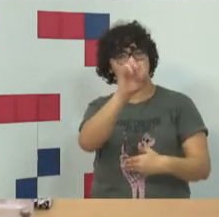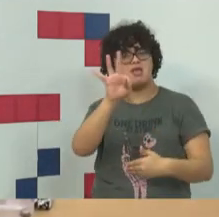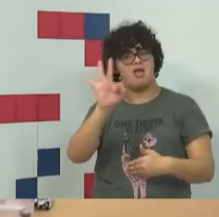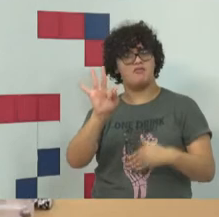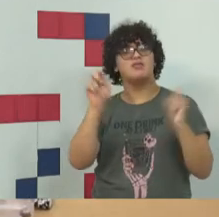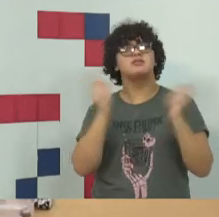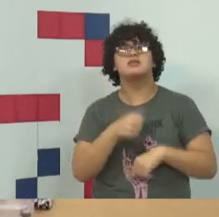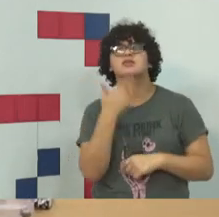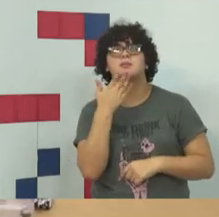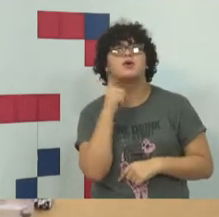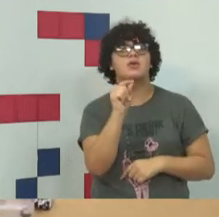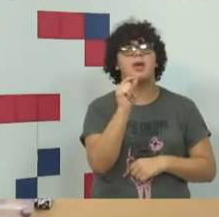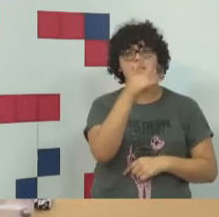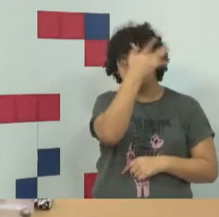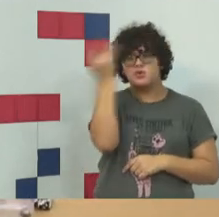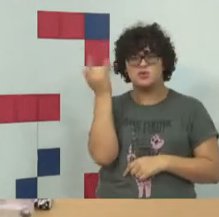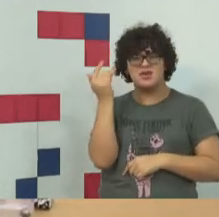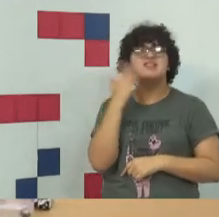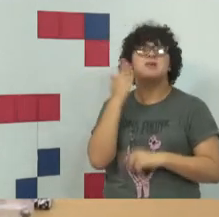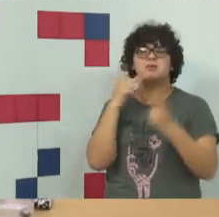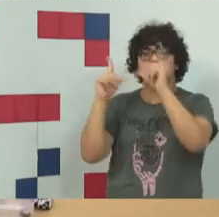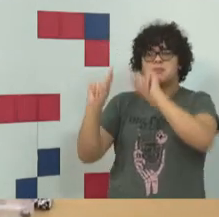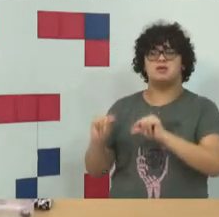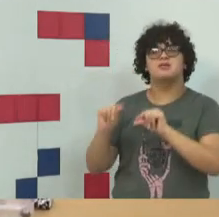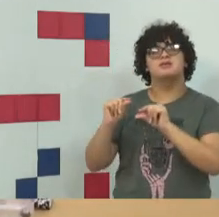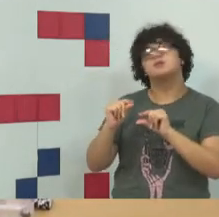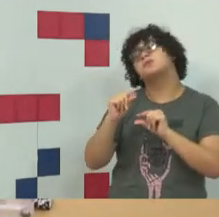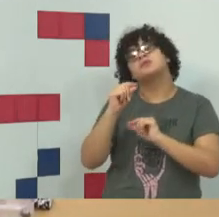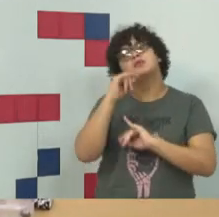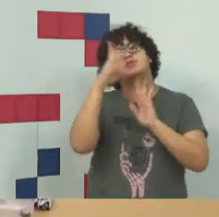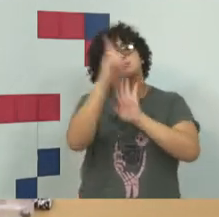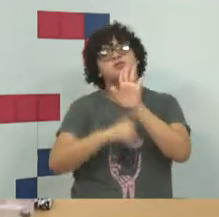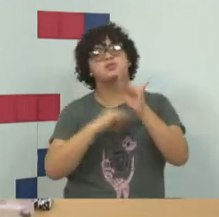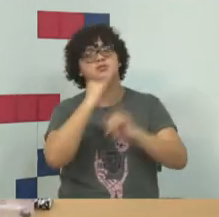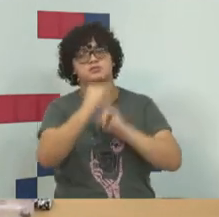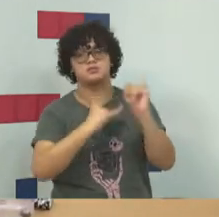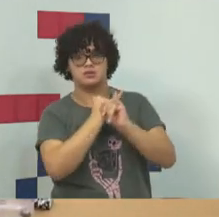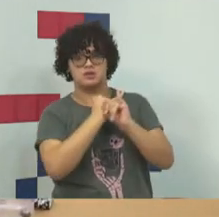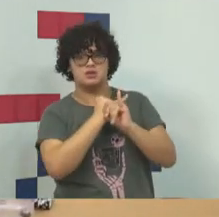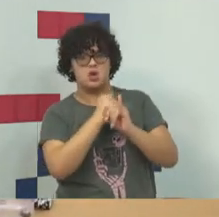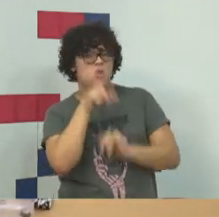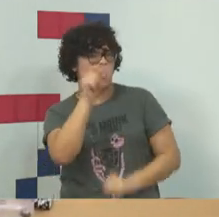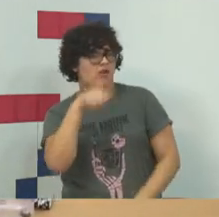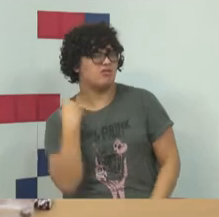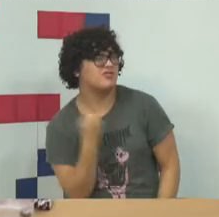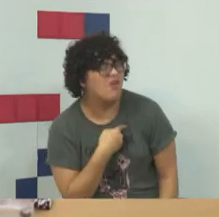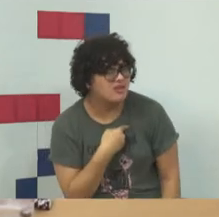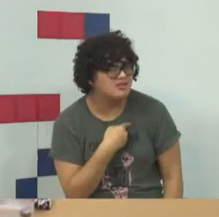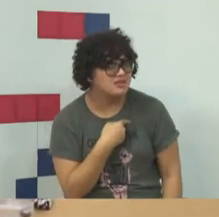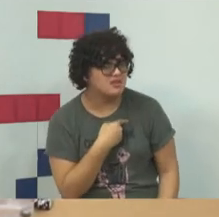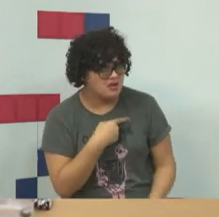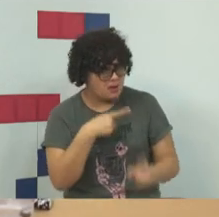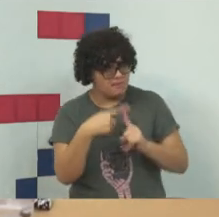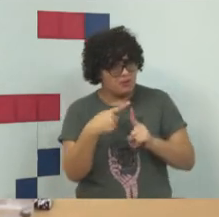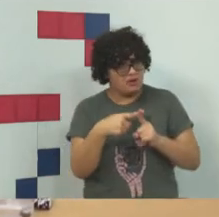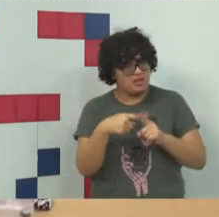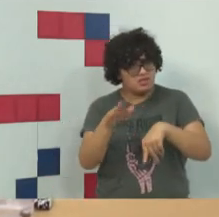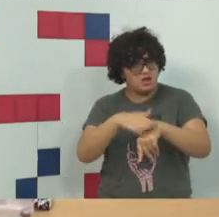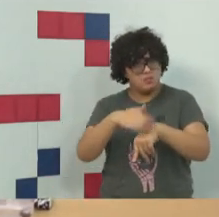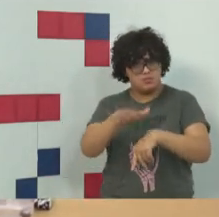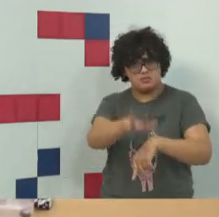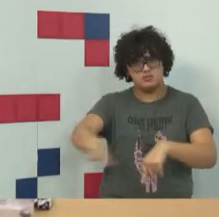sabem ainda menos de direito informático do que nós, porque elas são de um momento em que a informática não tinha tanta